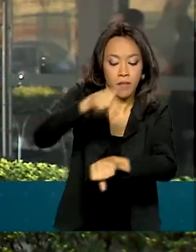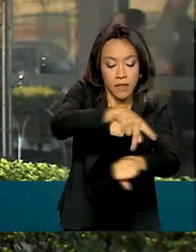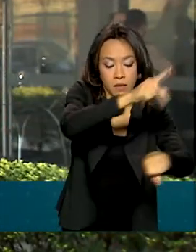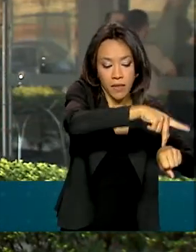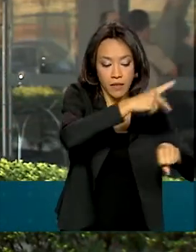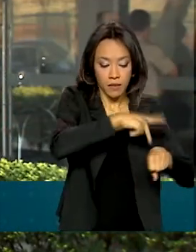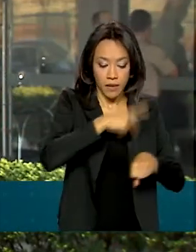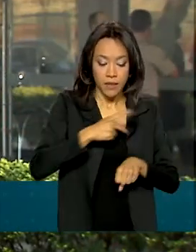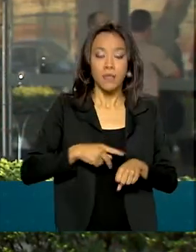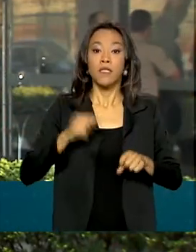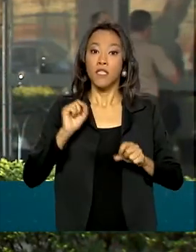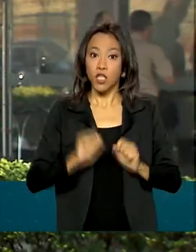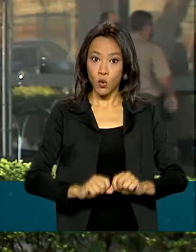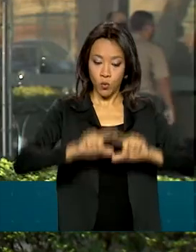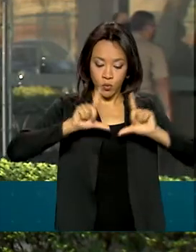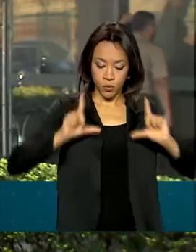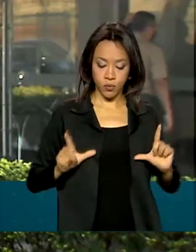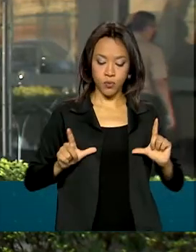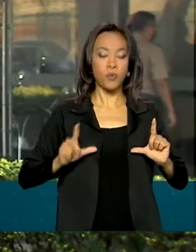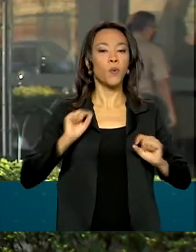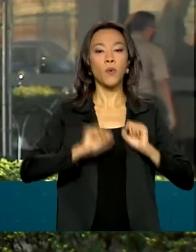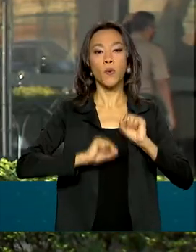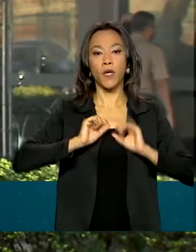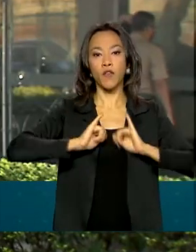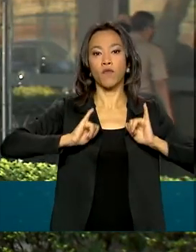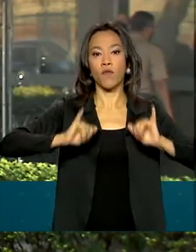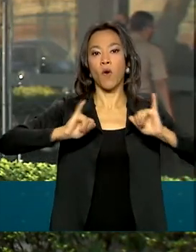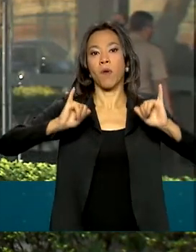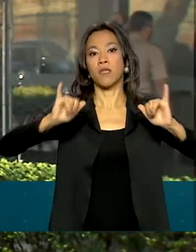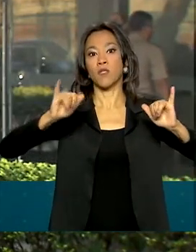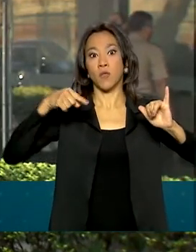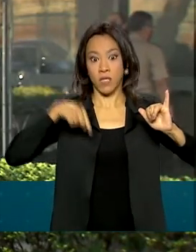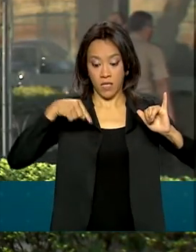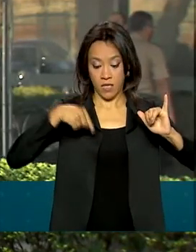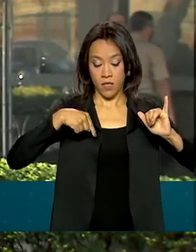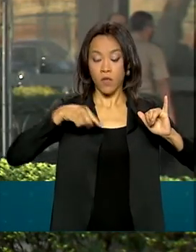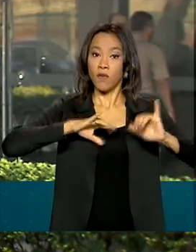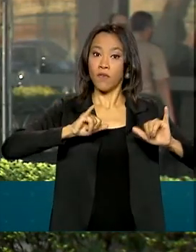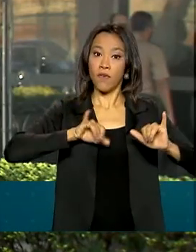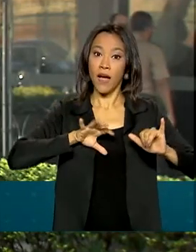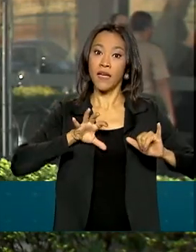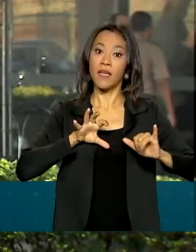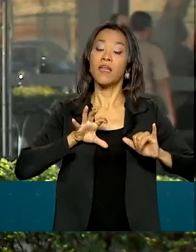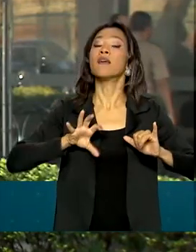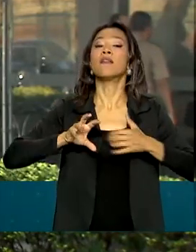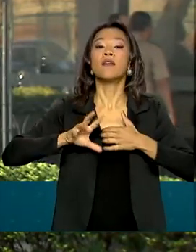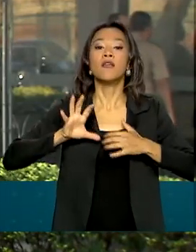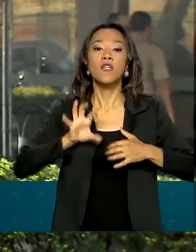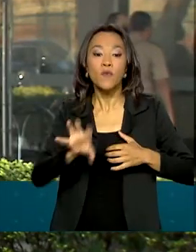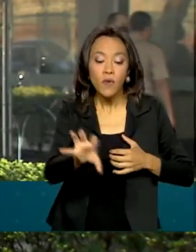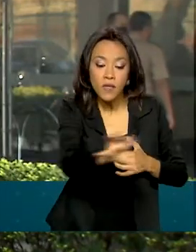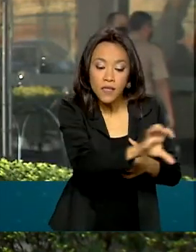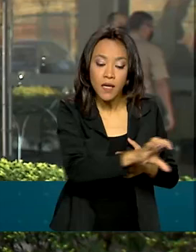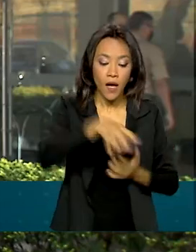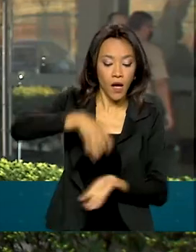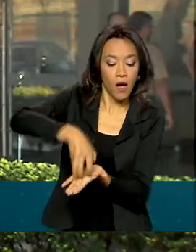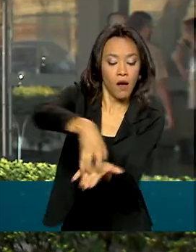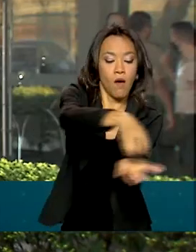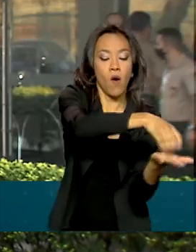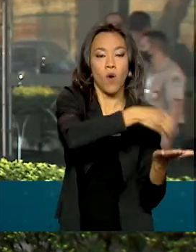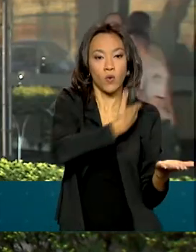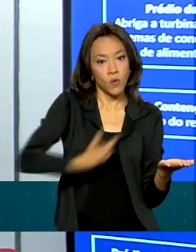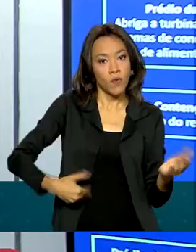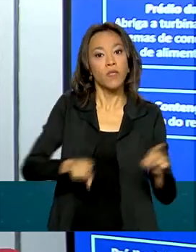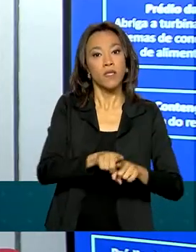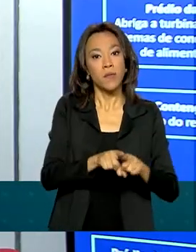um portal de notícias que simula reportagens que afetariam diretamente a segurança de órgãos do governo e também de